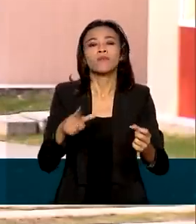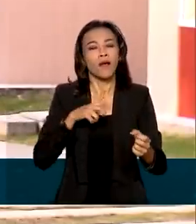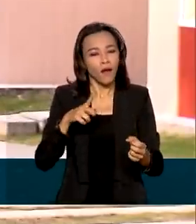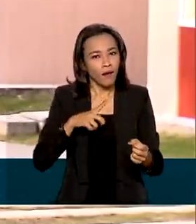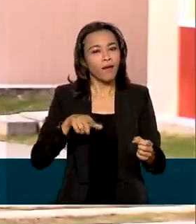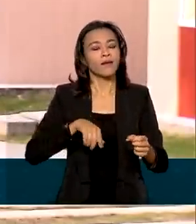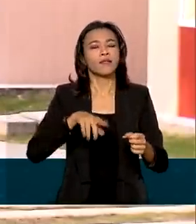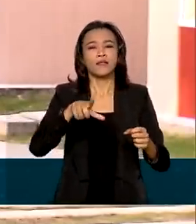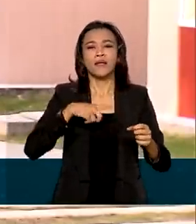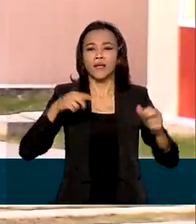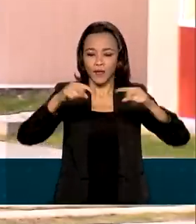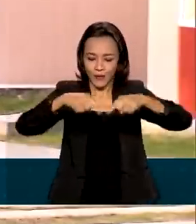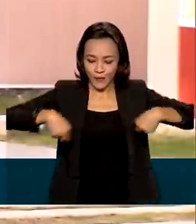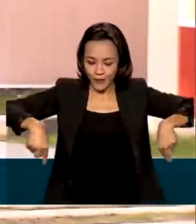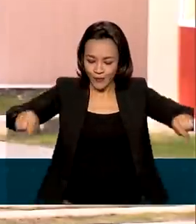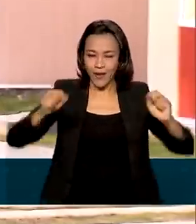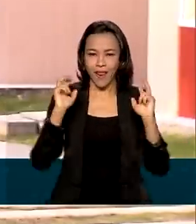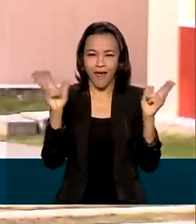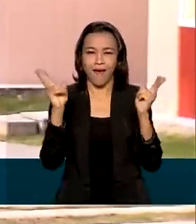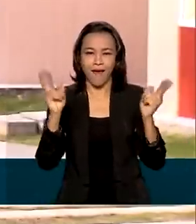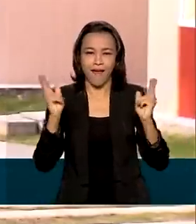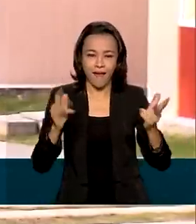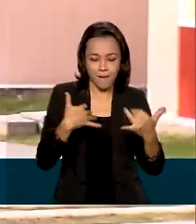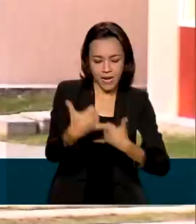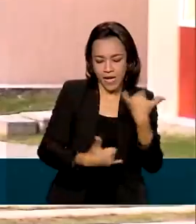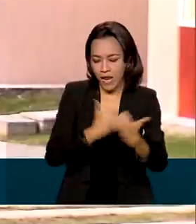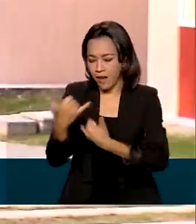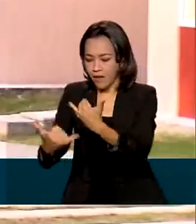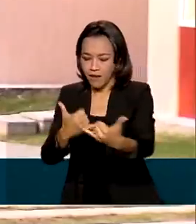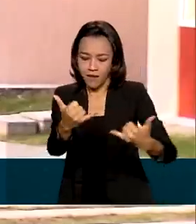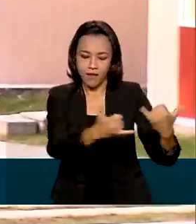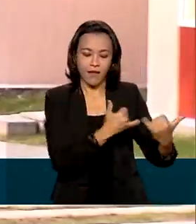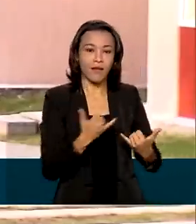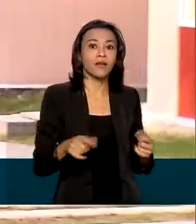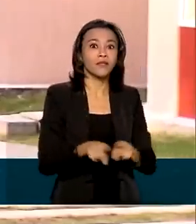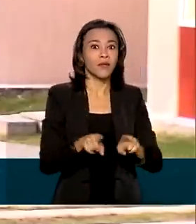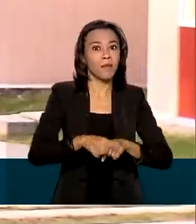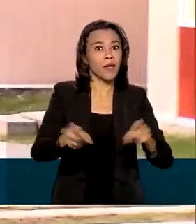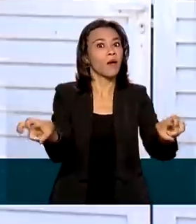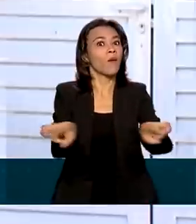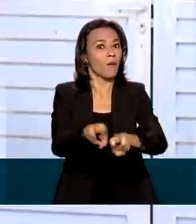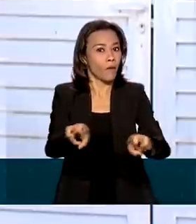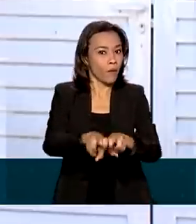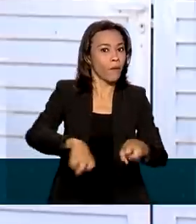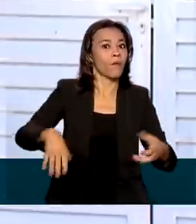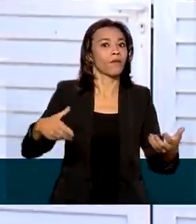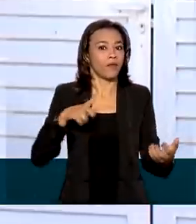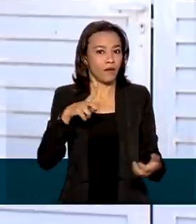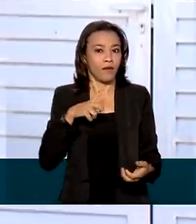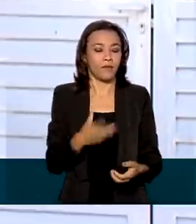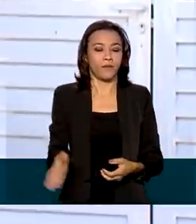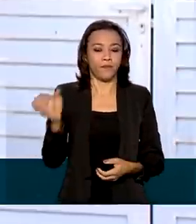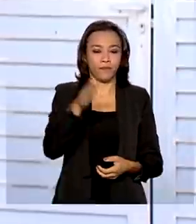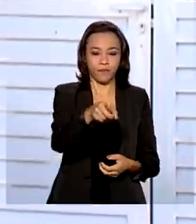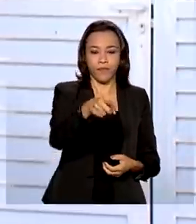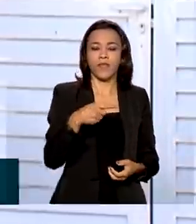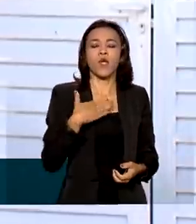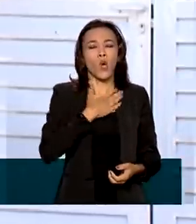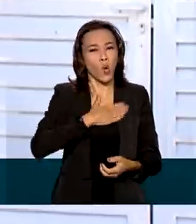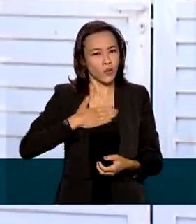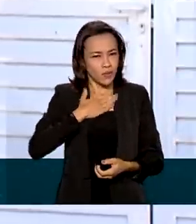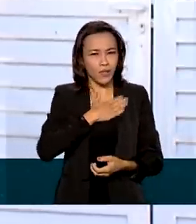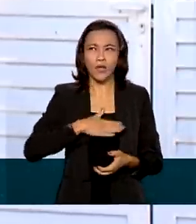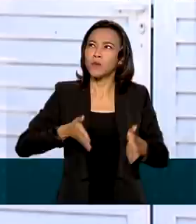área de lazer com quadra de areia, três playgrounds e quadra poliesportiva. Gostei muito do apartamento,